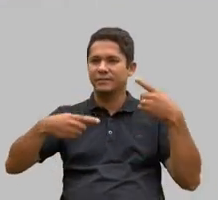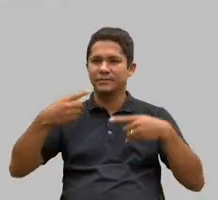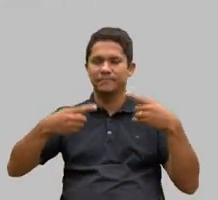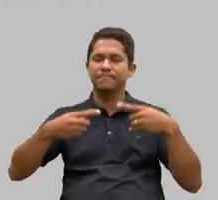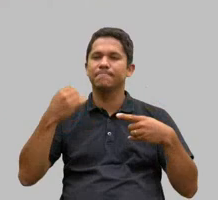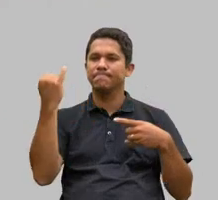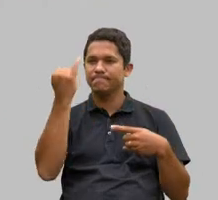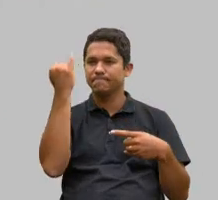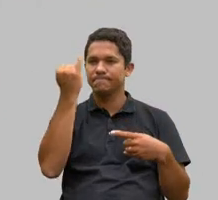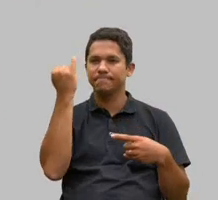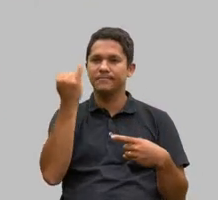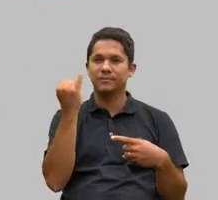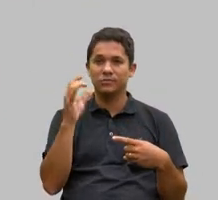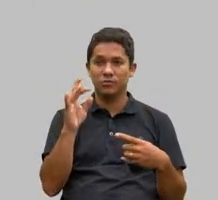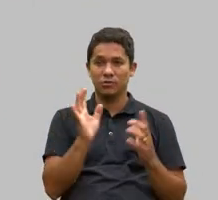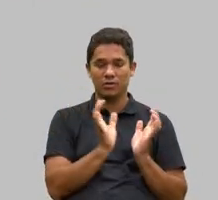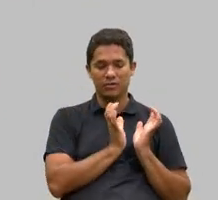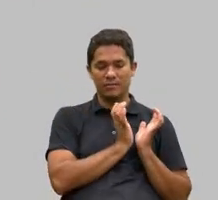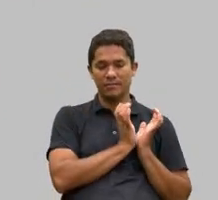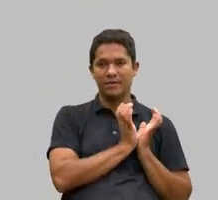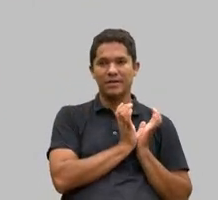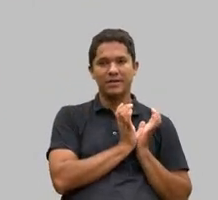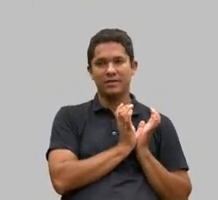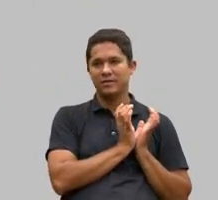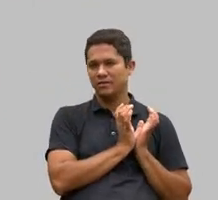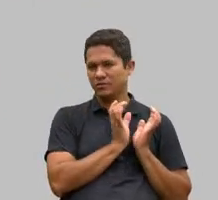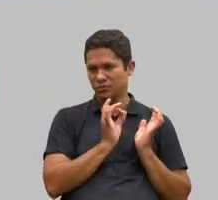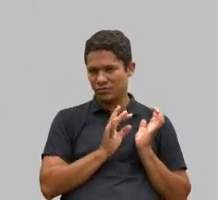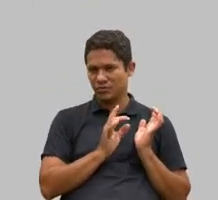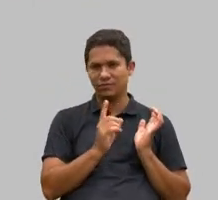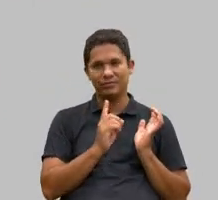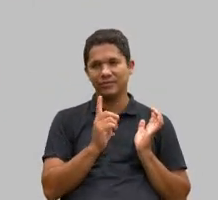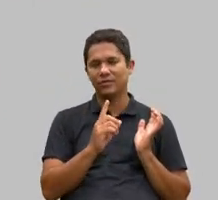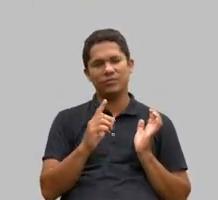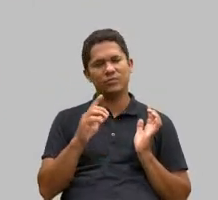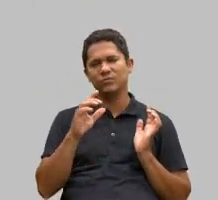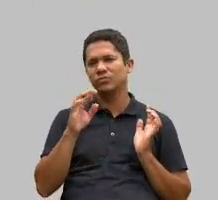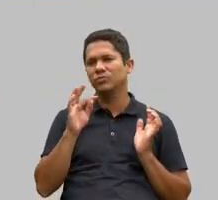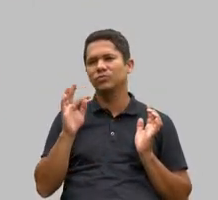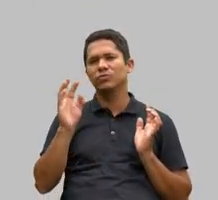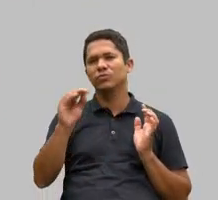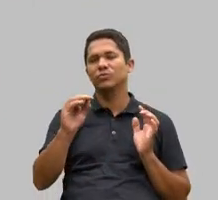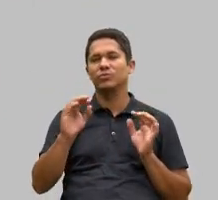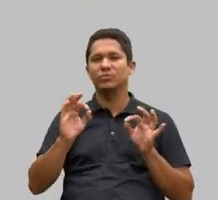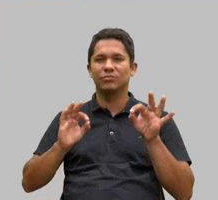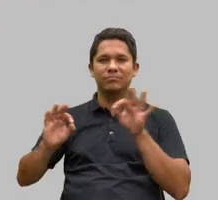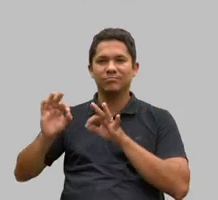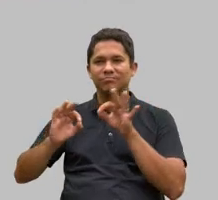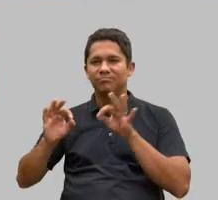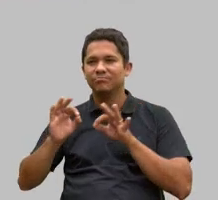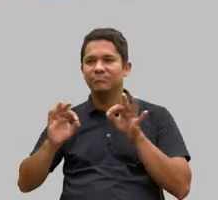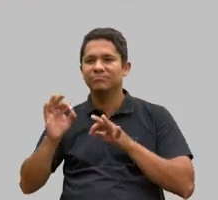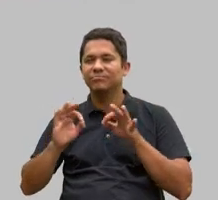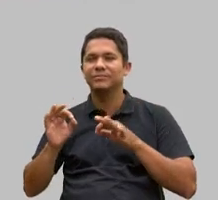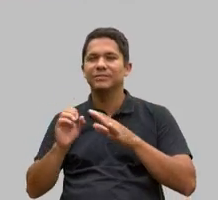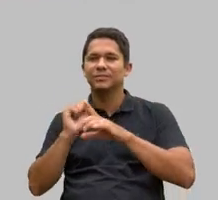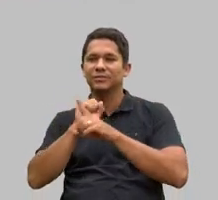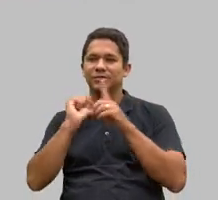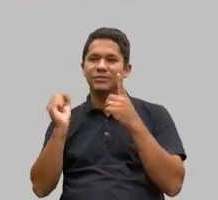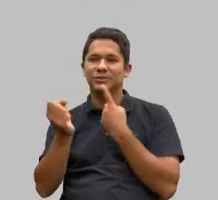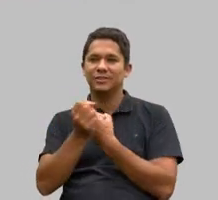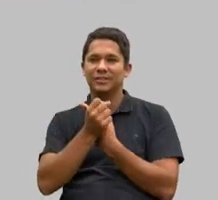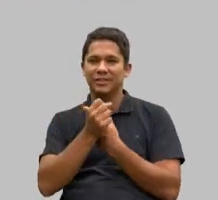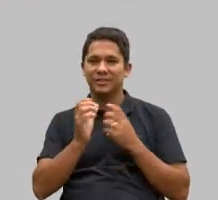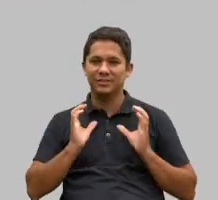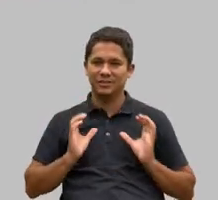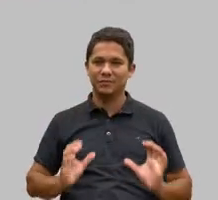não só às APAI, mas todas as organizações da sociedade civil, especialmente aquelas que lidam com